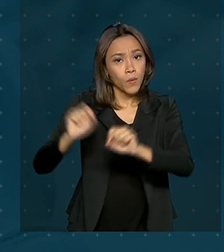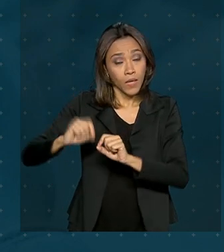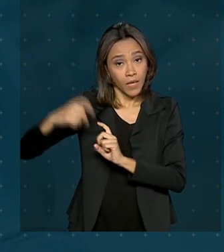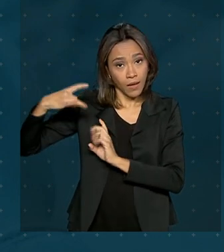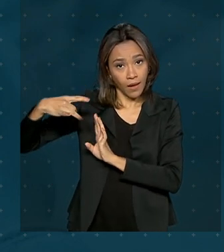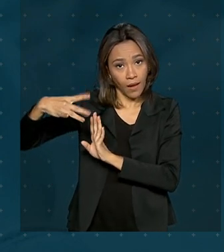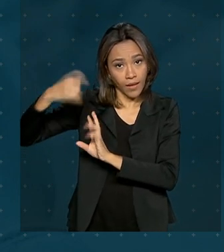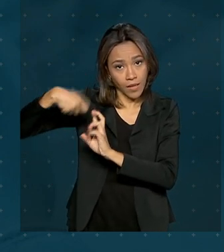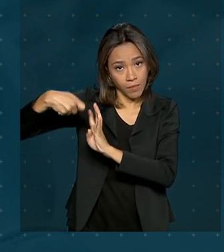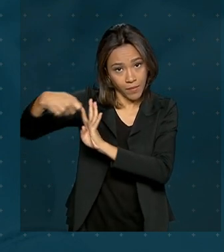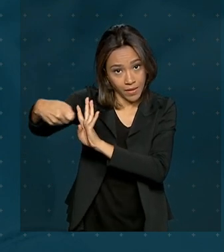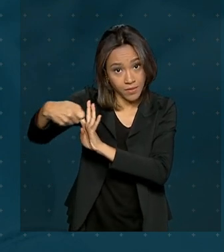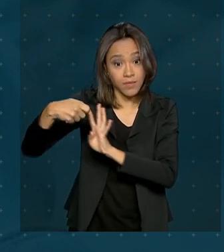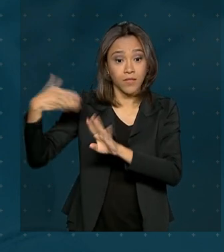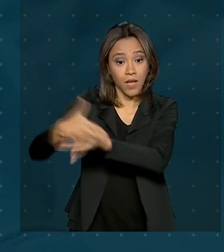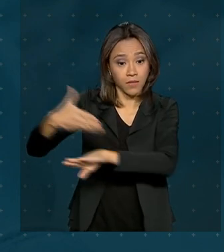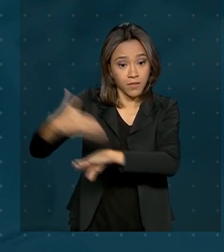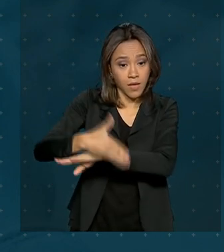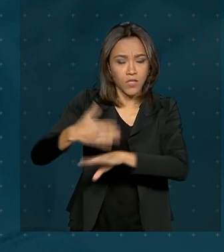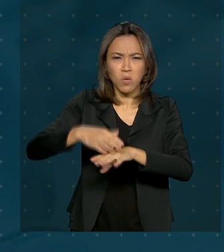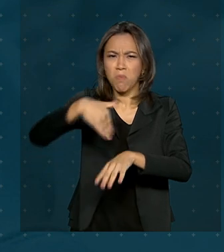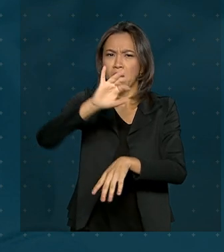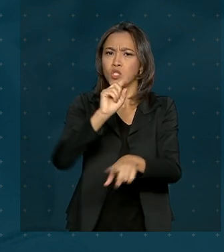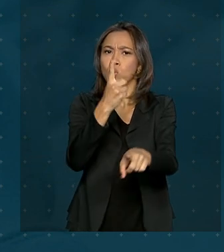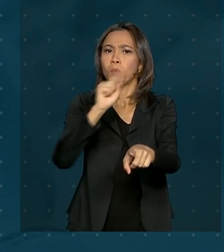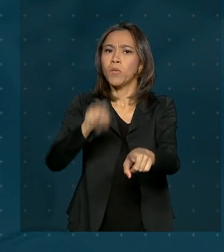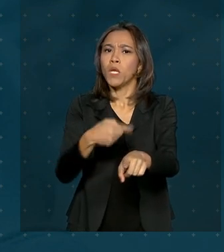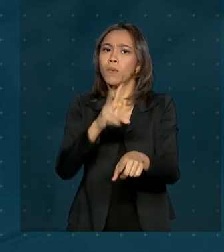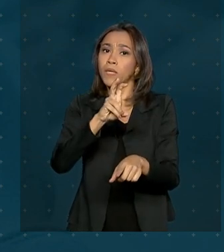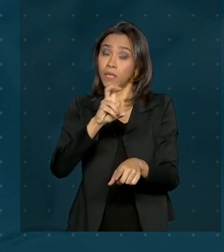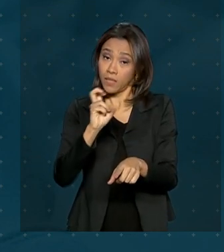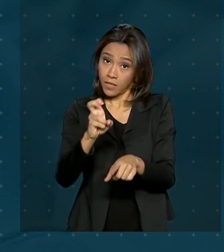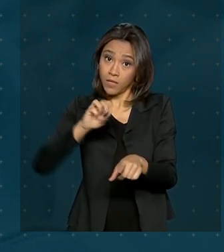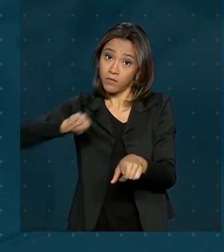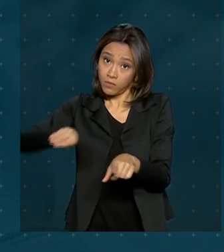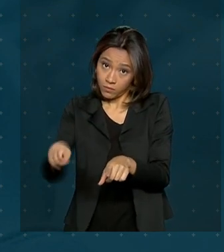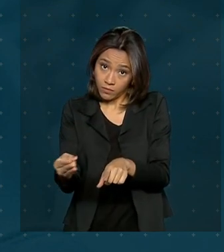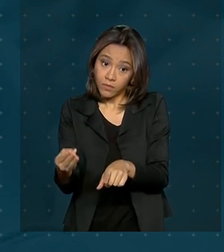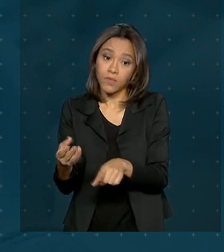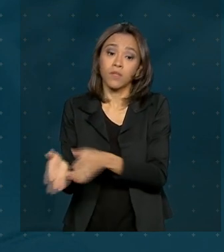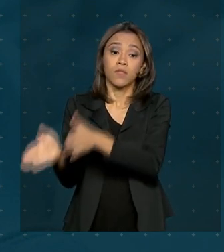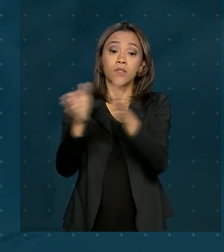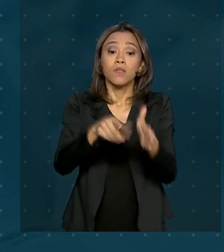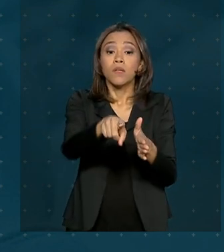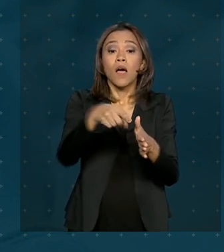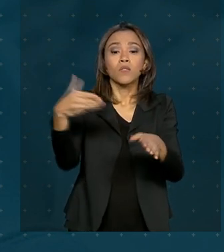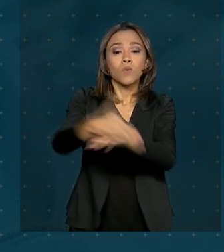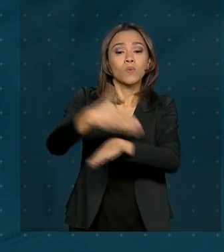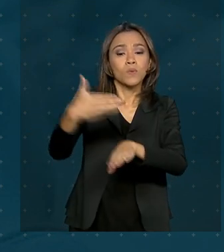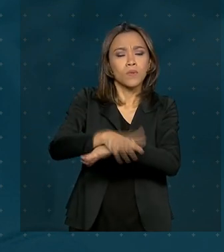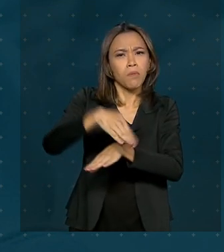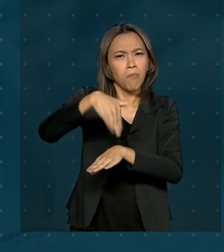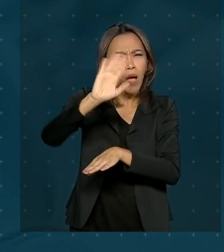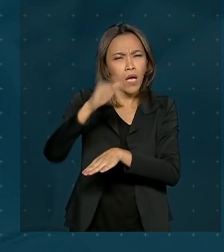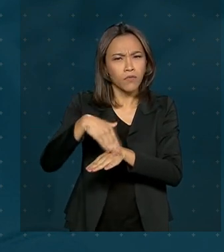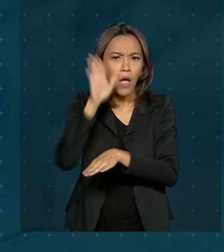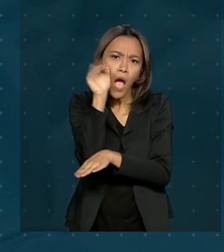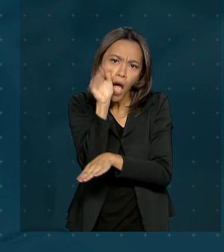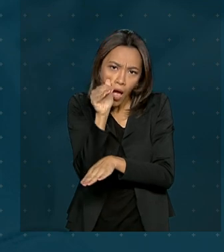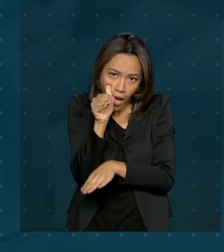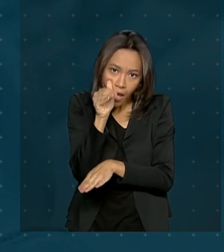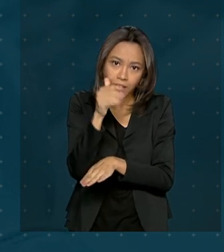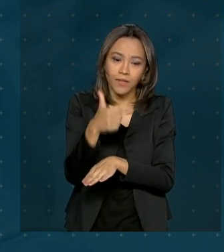acessos no ano passado foi de mais de um milhão e meio. As consultas com maior número de páginas visualizadas